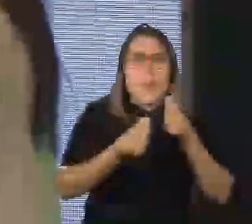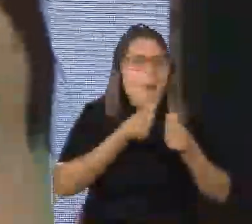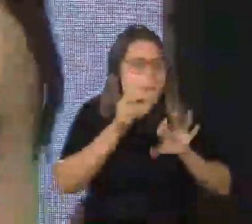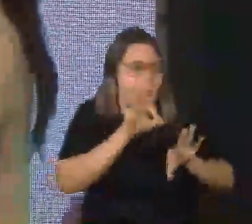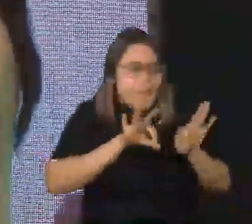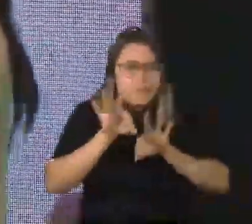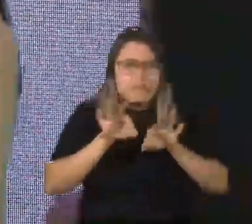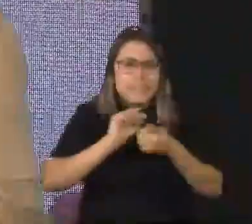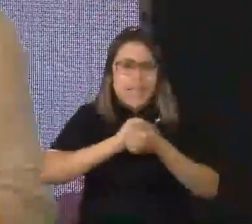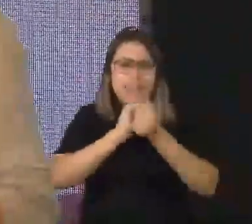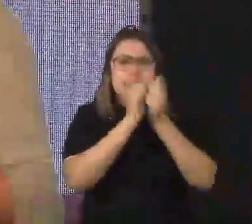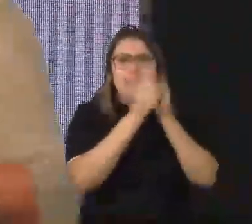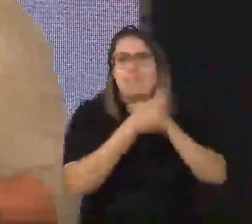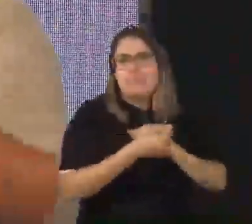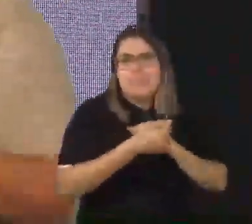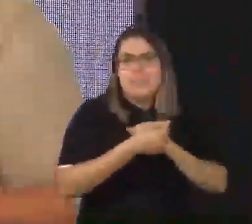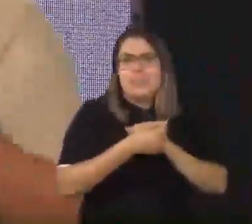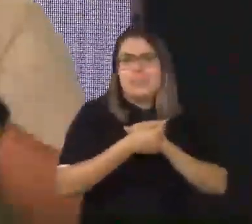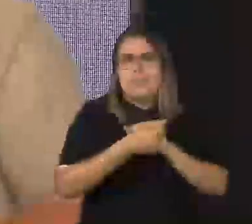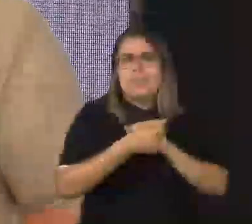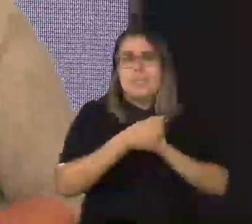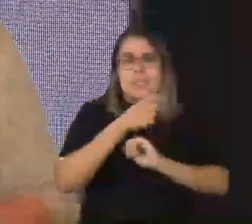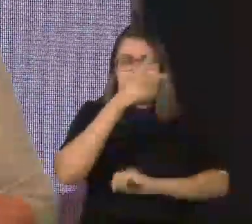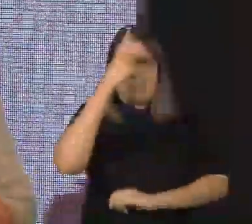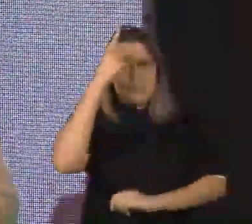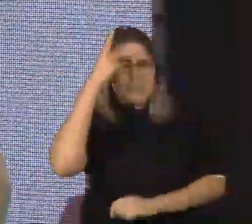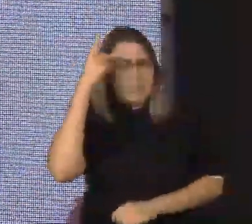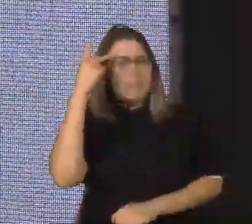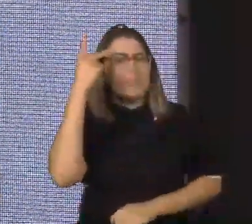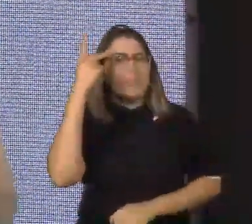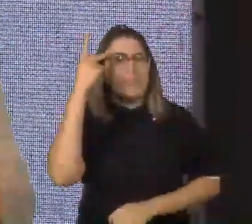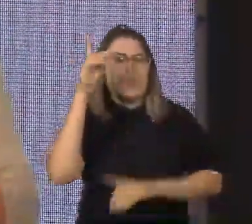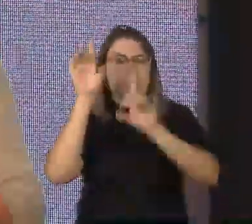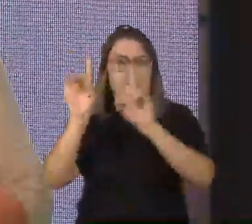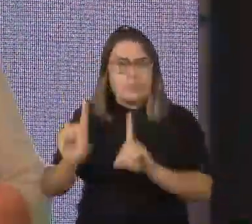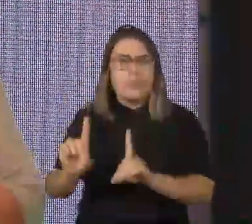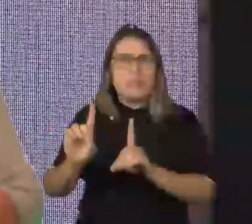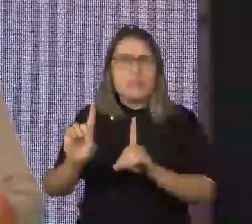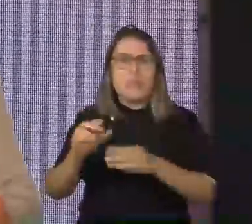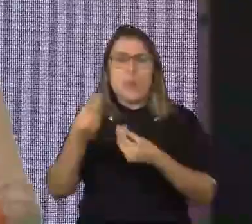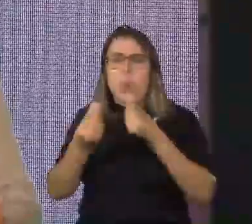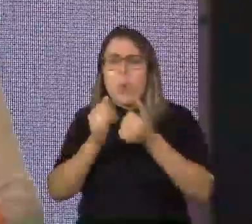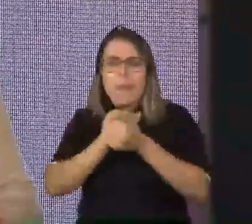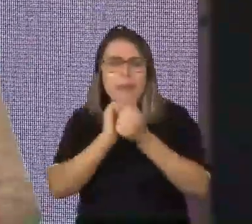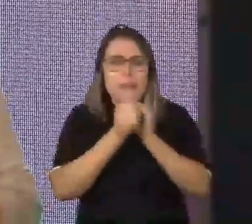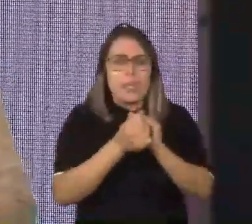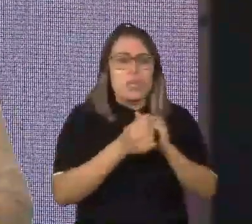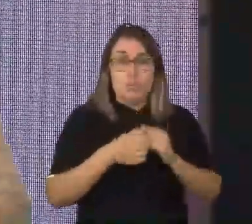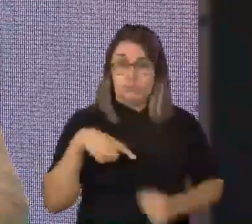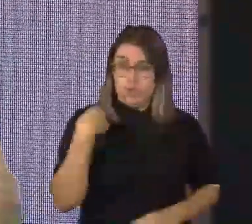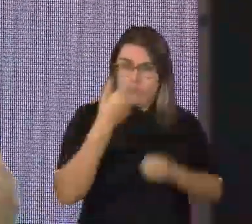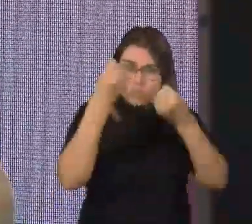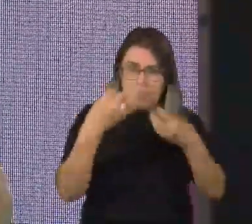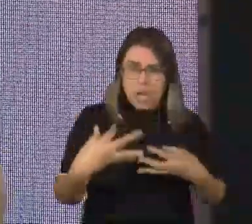de adaptação dentro de deficiências complexas. Vamos falar de dois pilares importantíssimos, que,